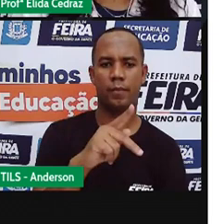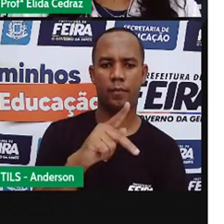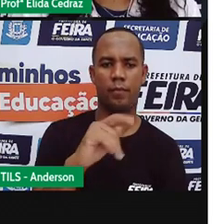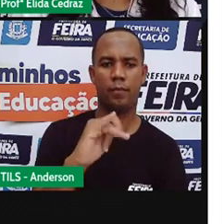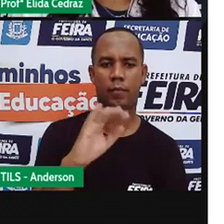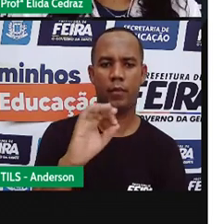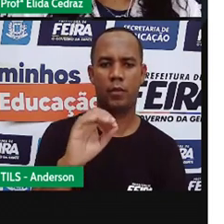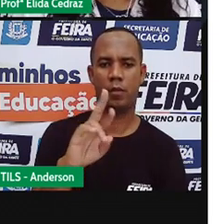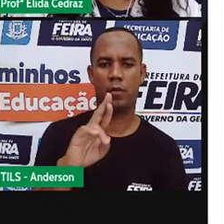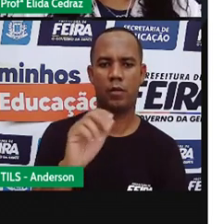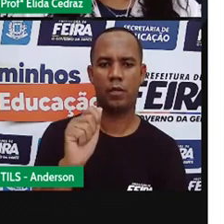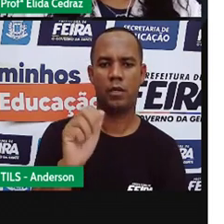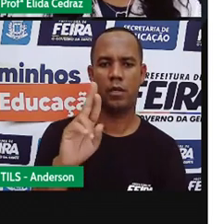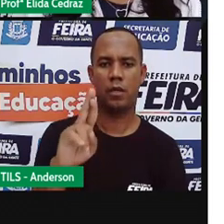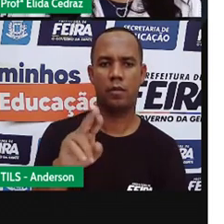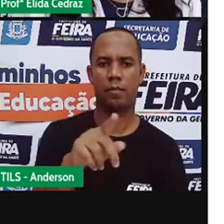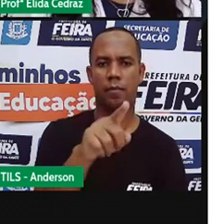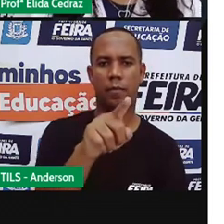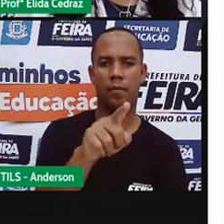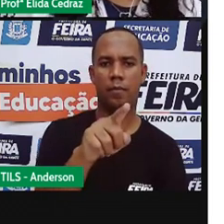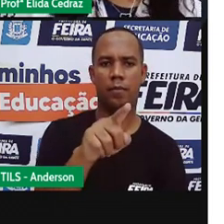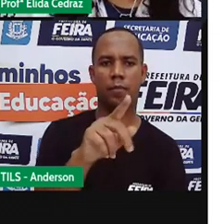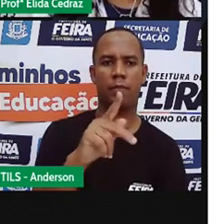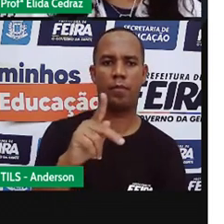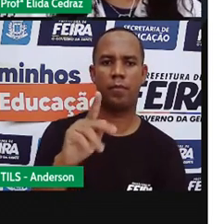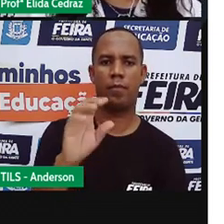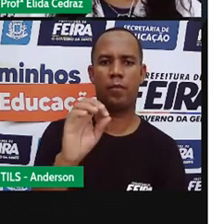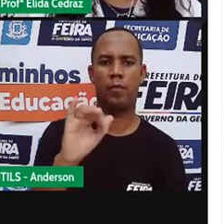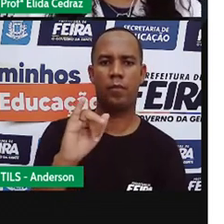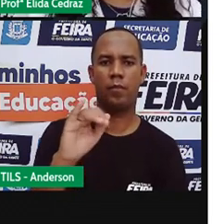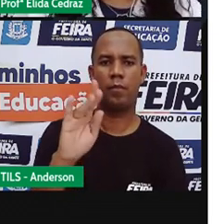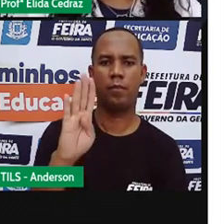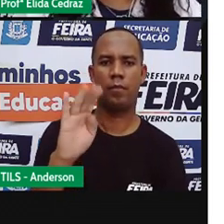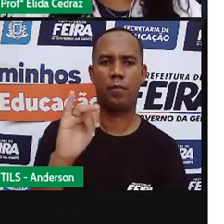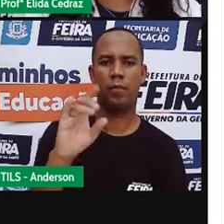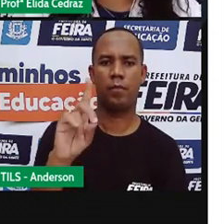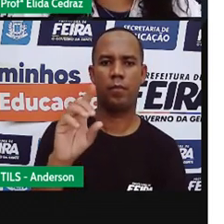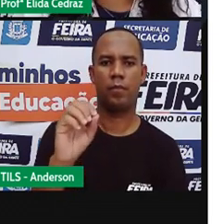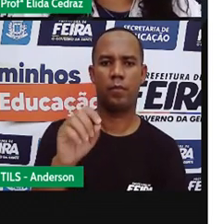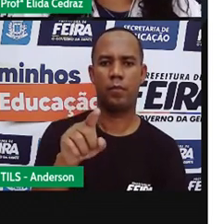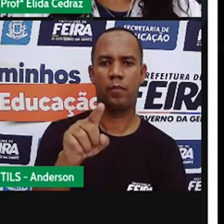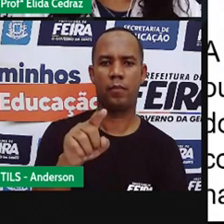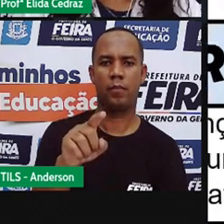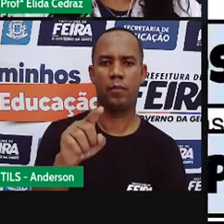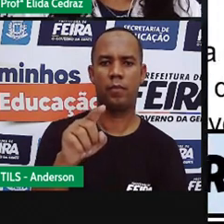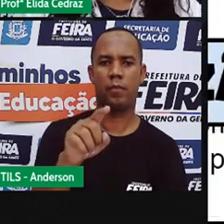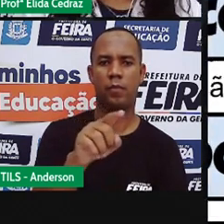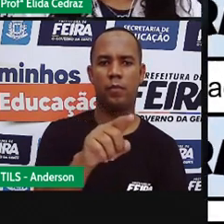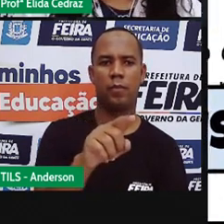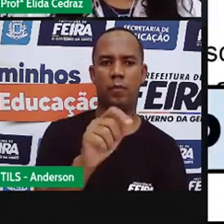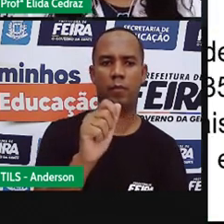proibido, enfrenta, Austrália.